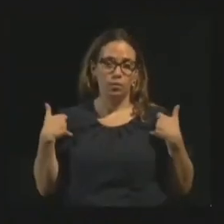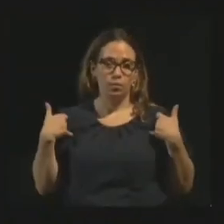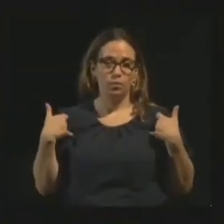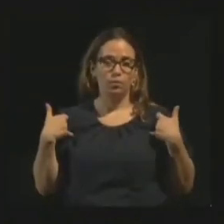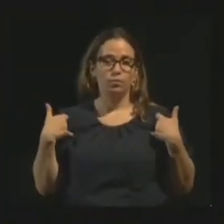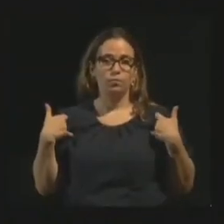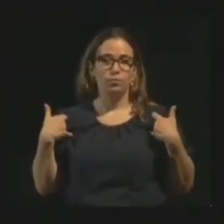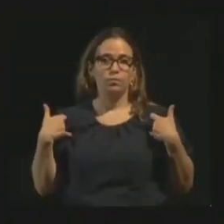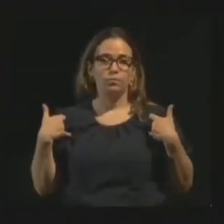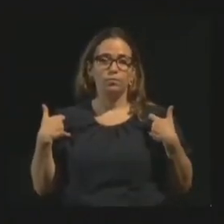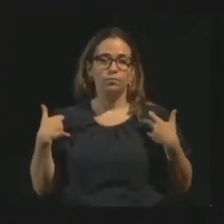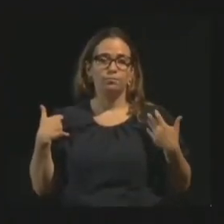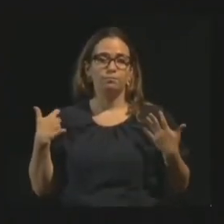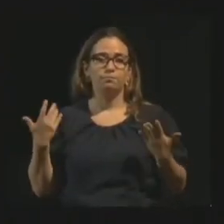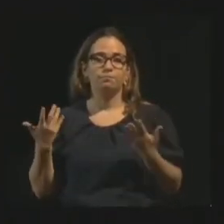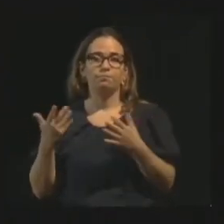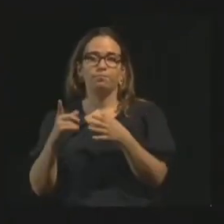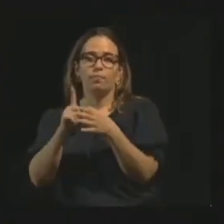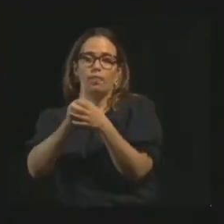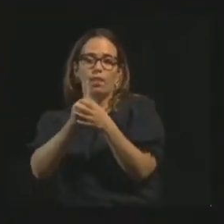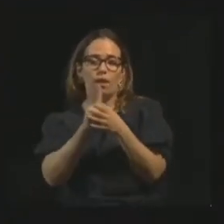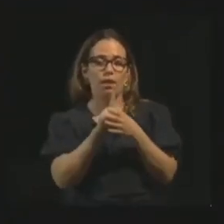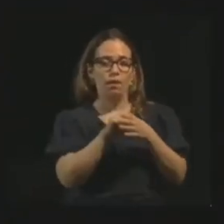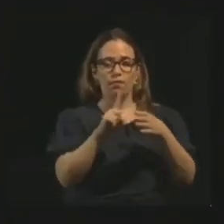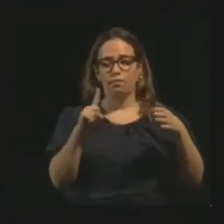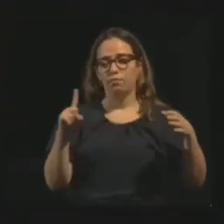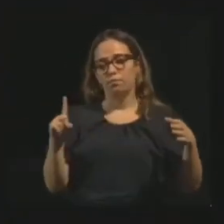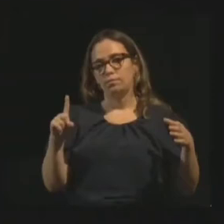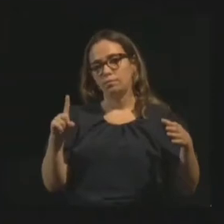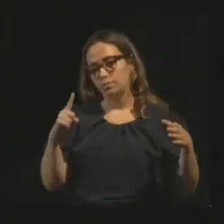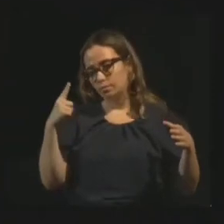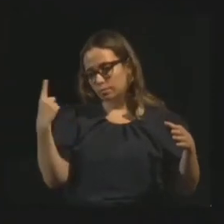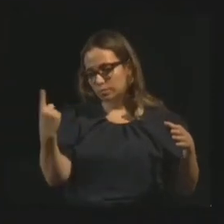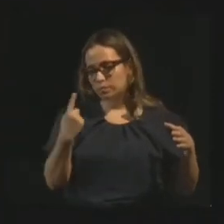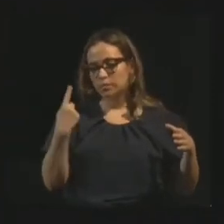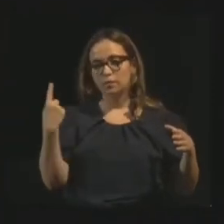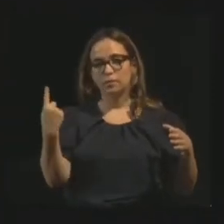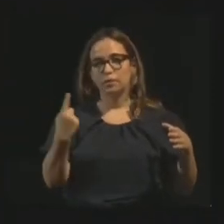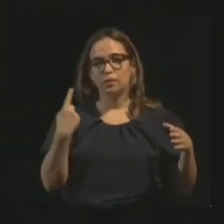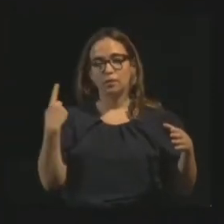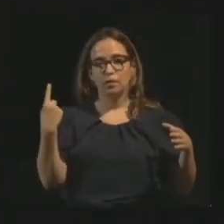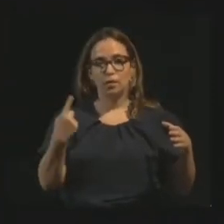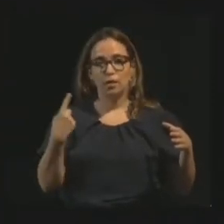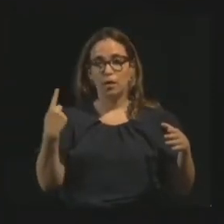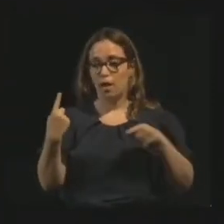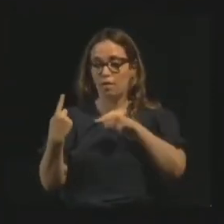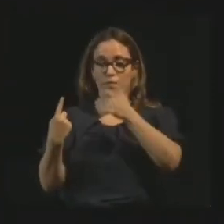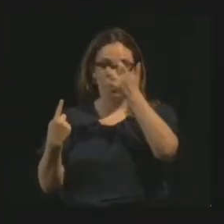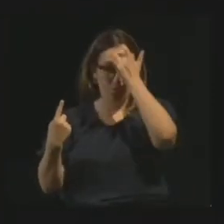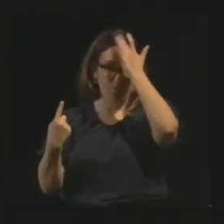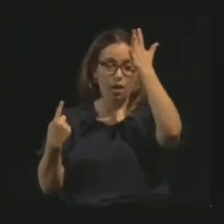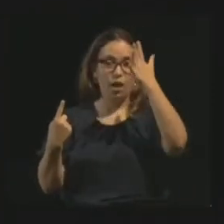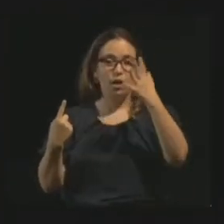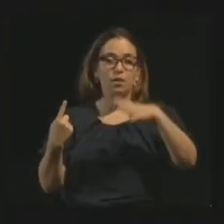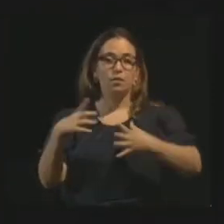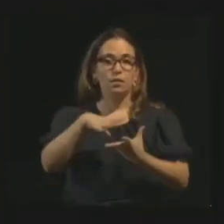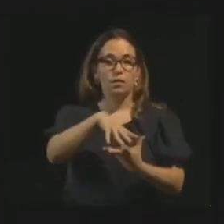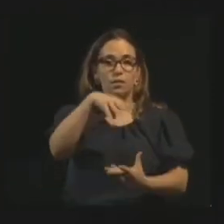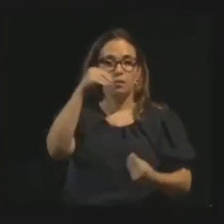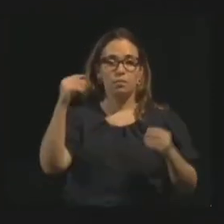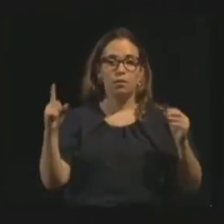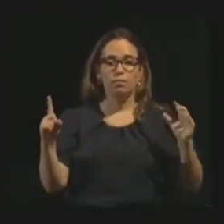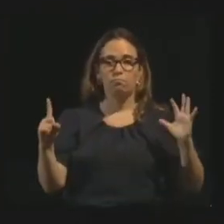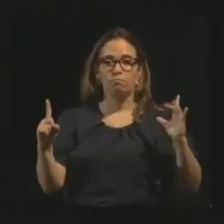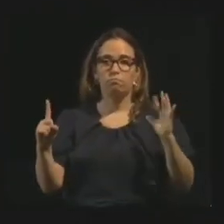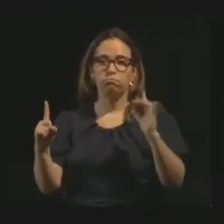E ele, então, se isola, quando, então, se torna presa fácil dos espíritos enganadores. Então,